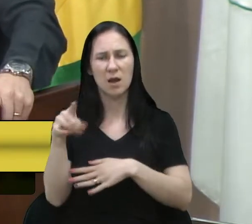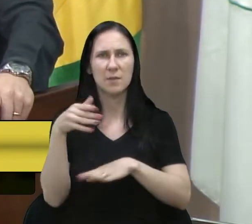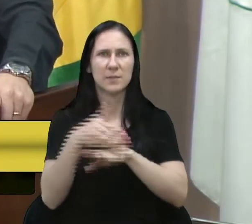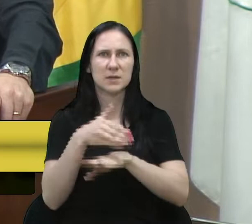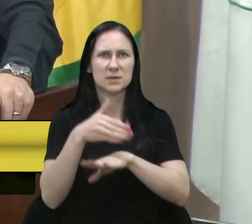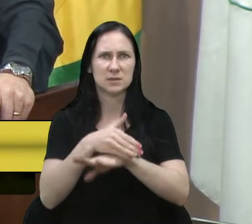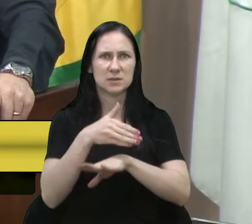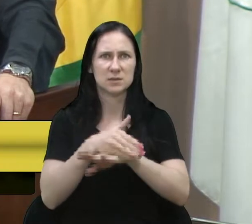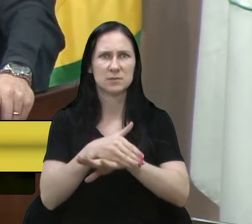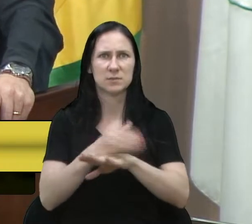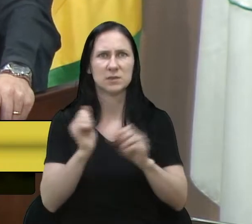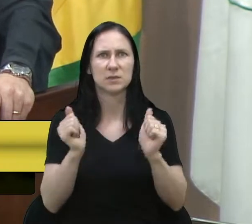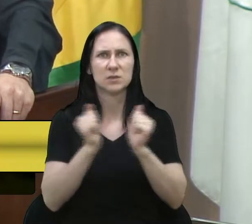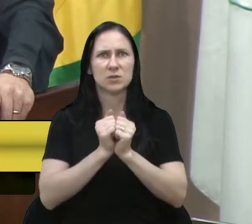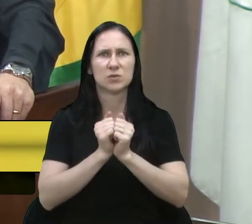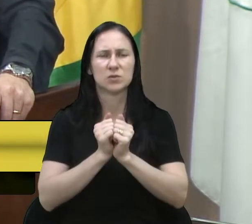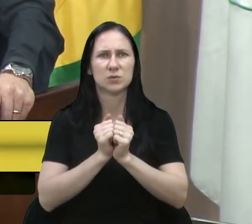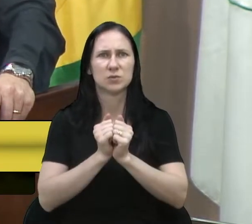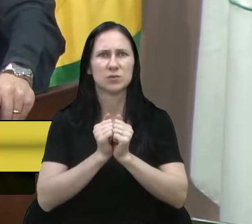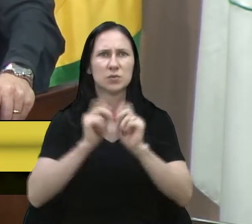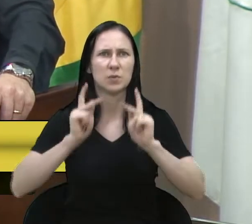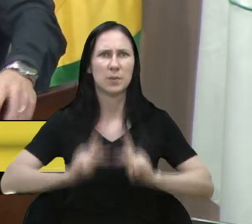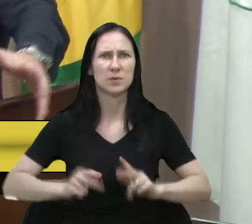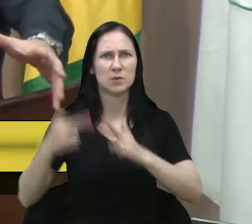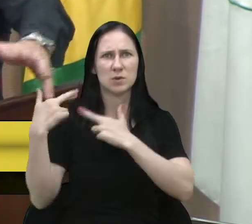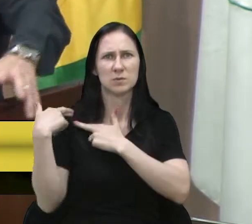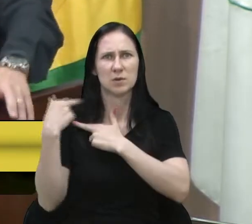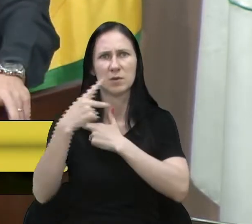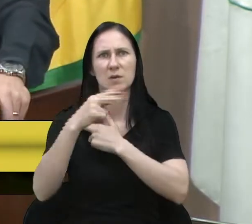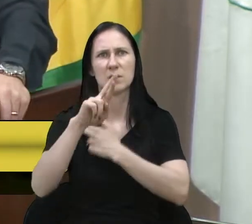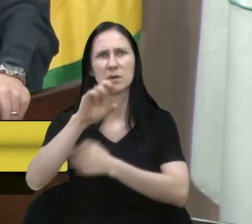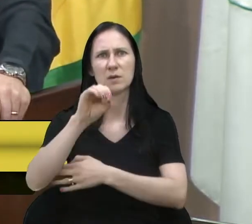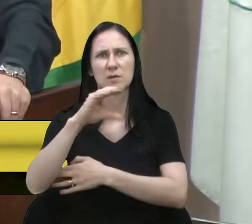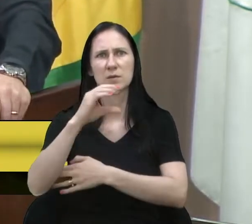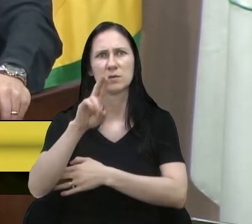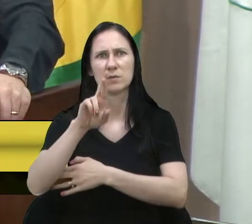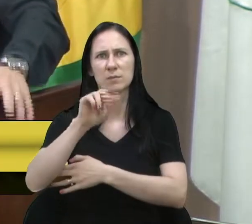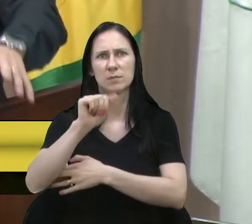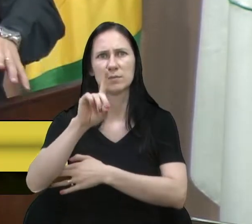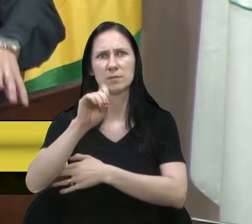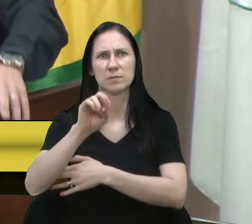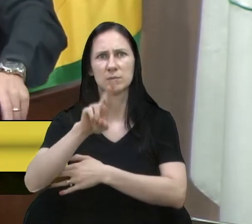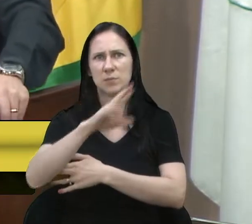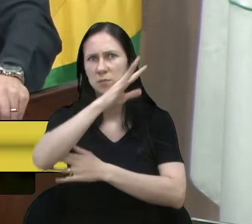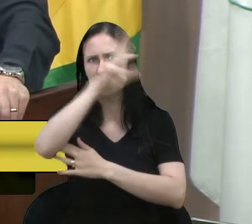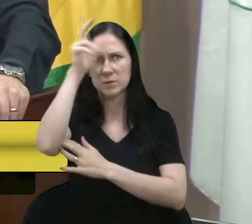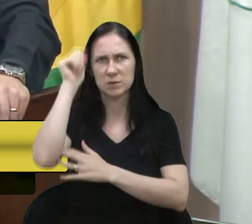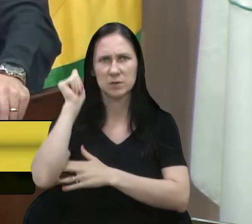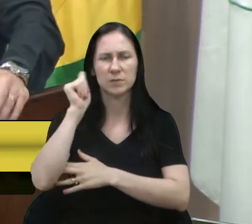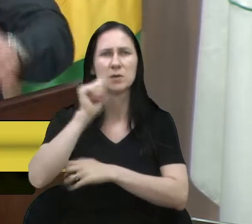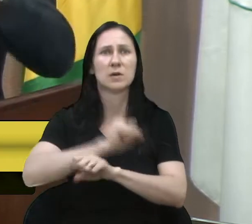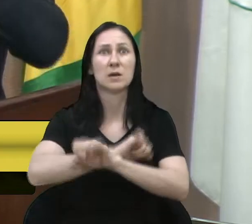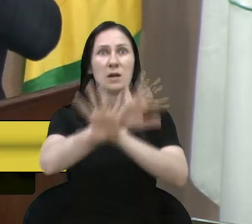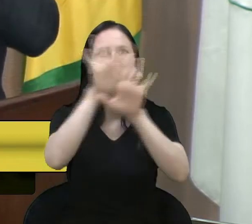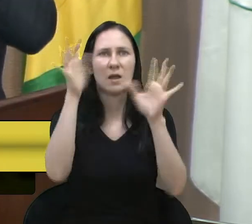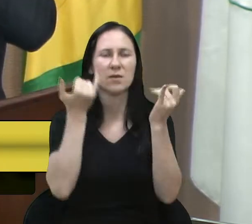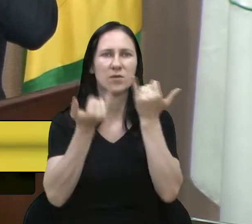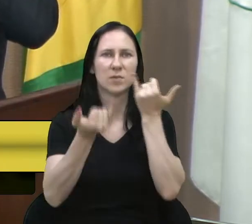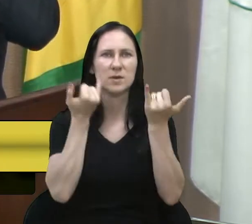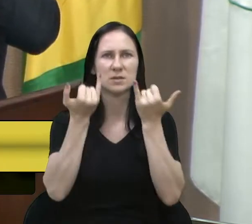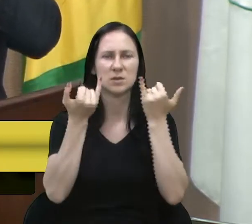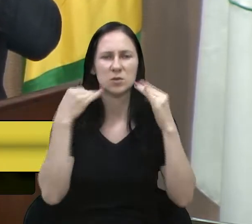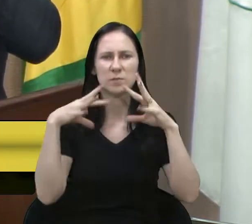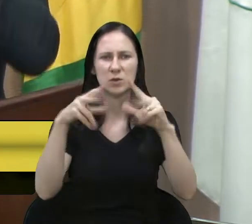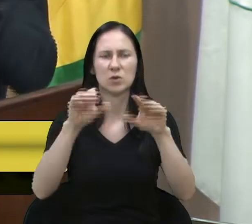com algum procurador do município, para que esclareçam para a população todos os entraves, para que, nessa